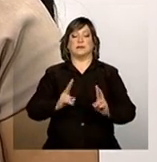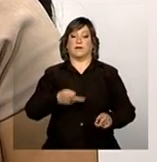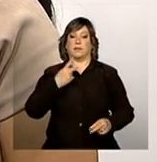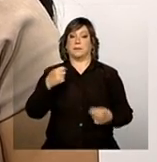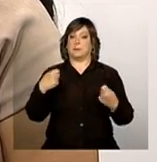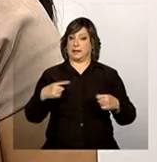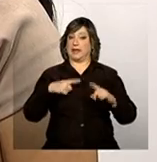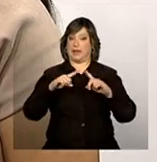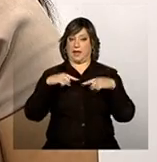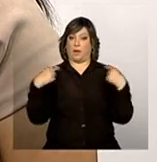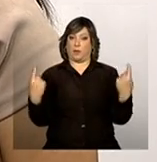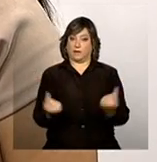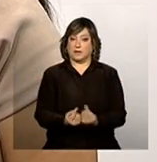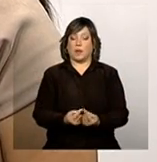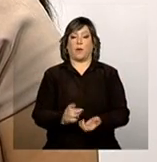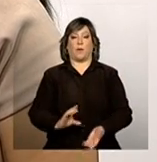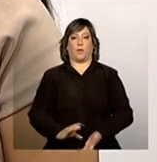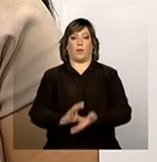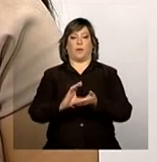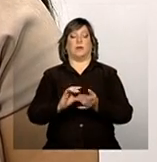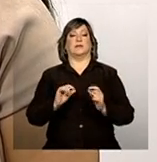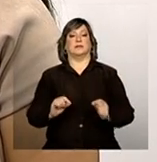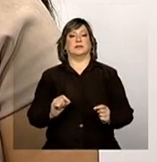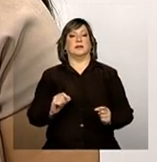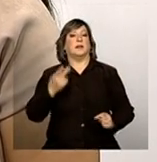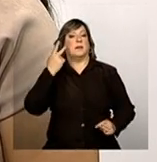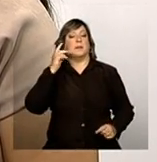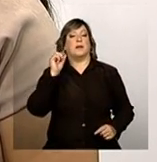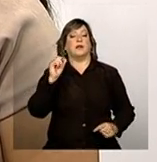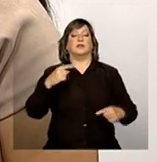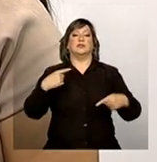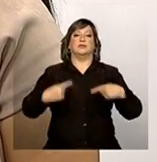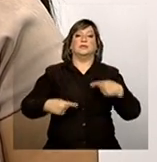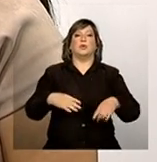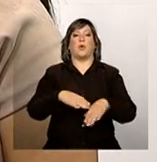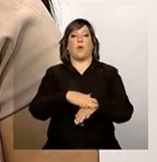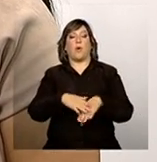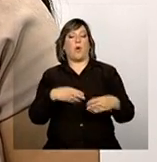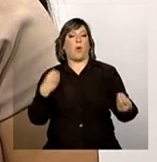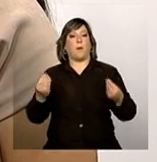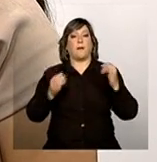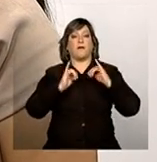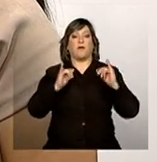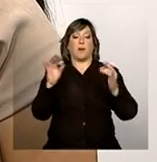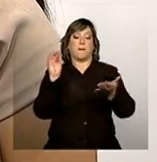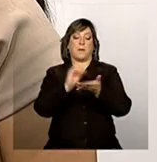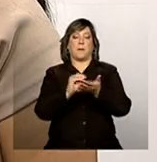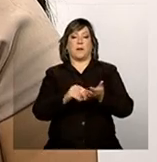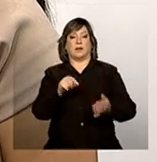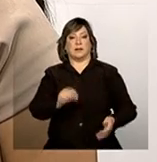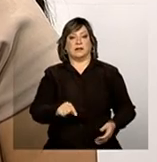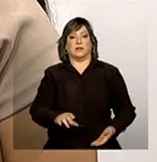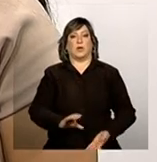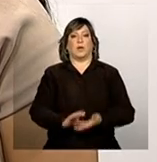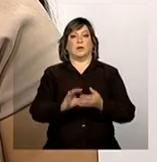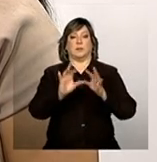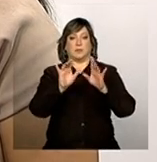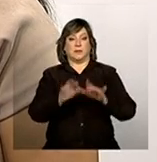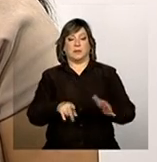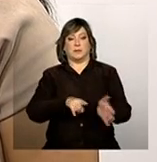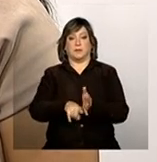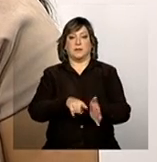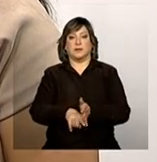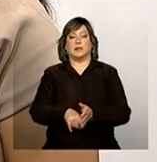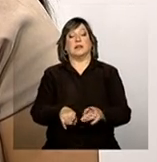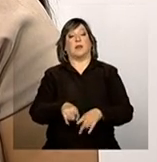conselho, uma reunião extraordinária, para discutir as informações que serão prestadas pelo conselho no questionário. E aí,